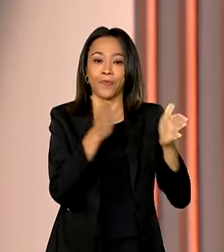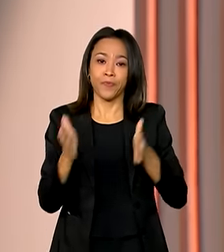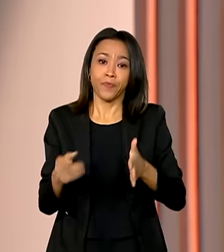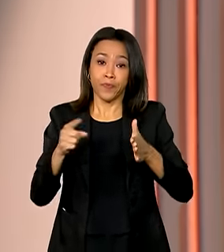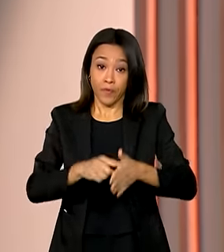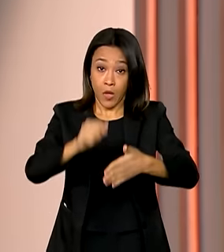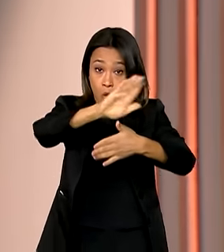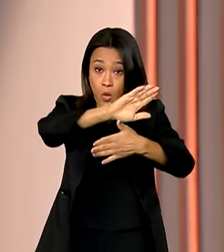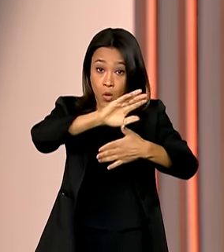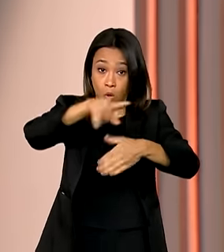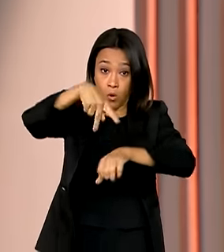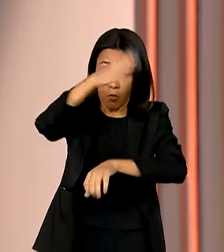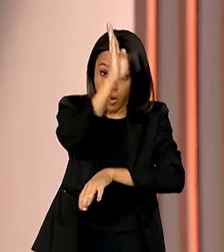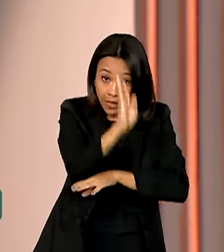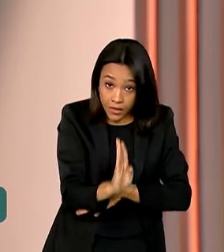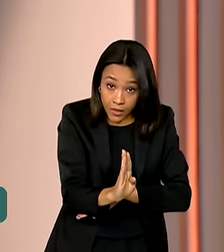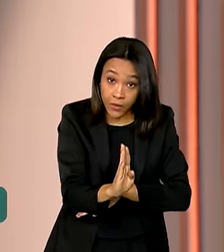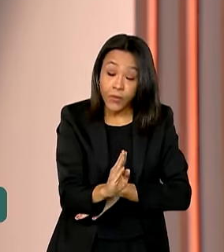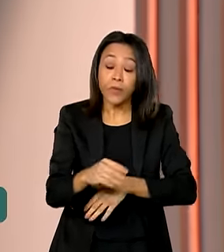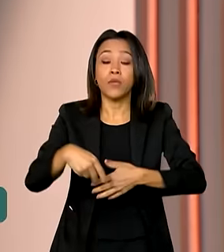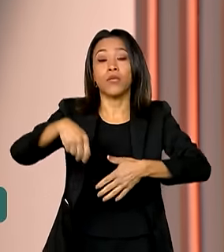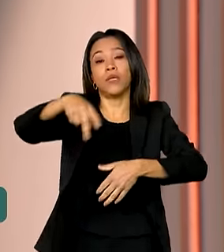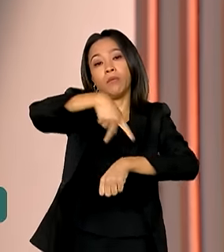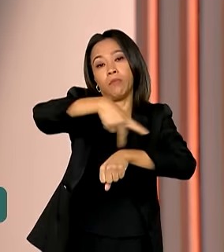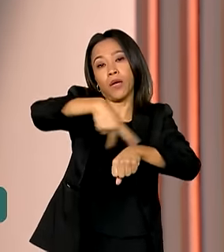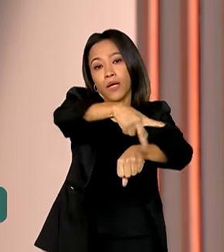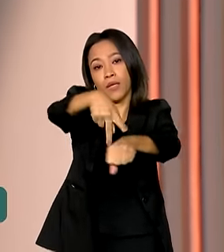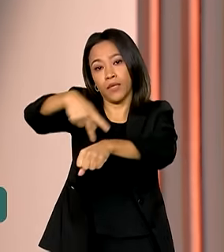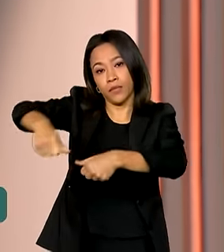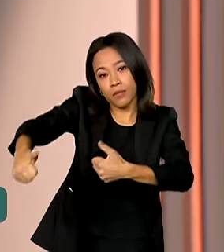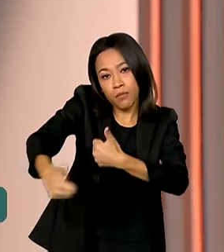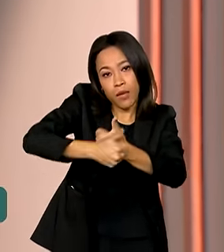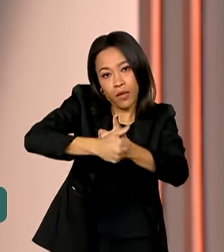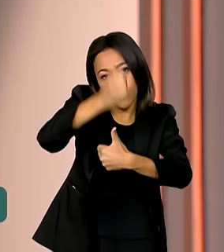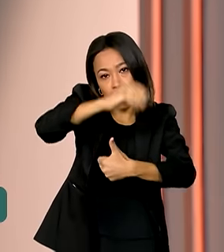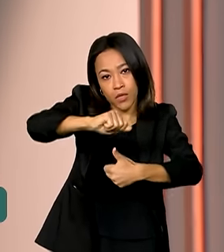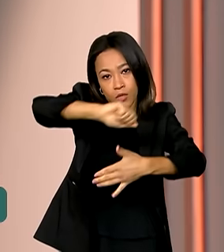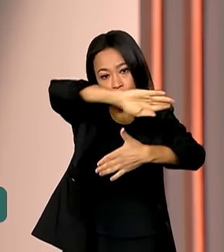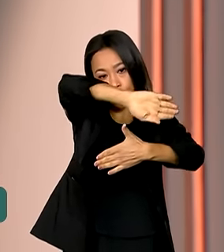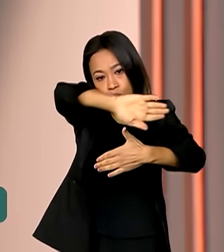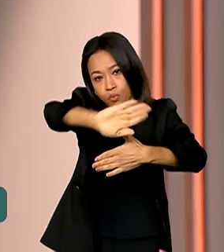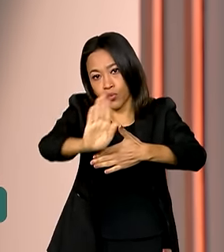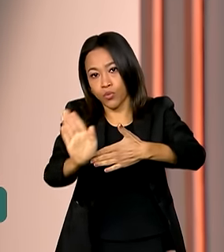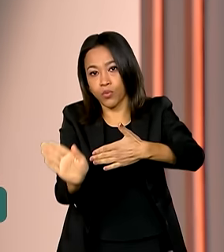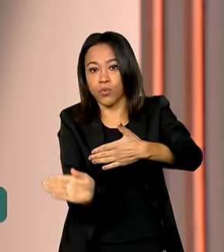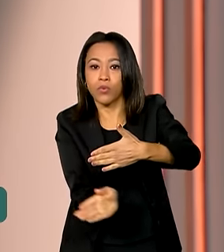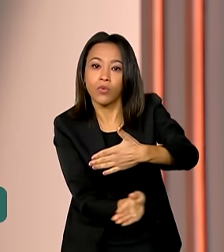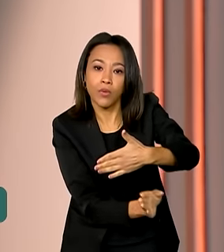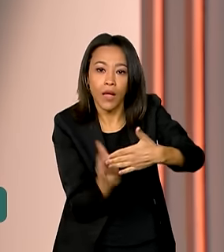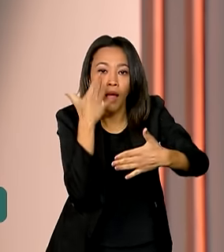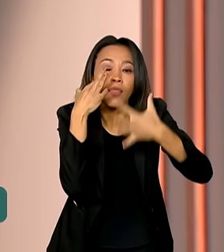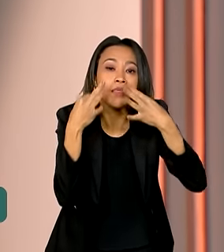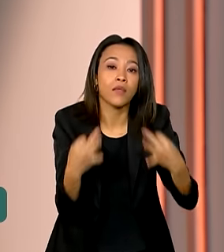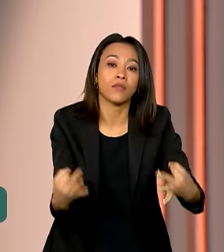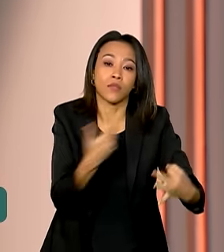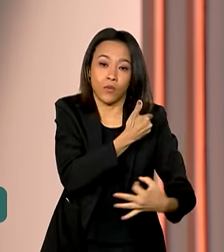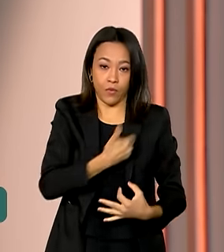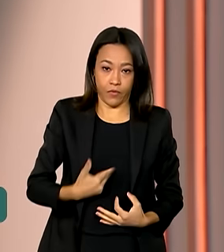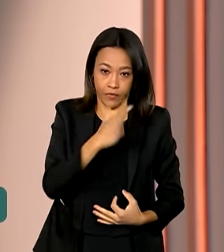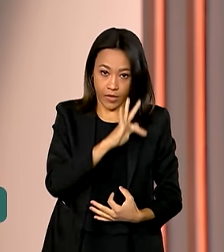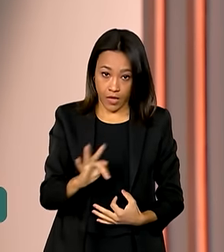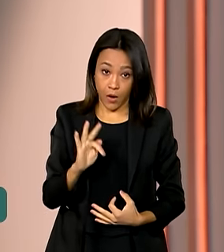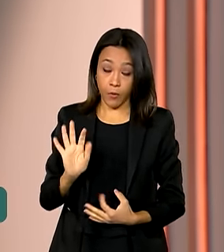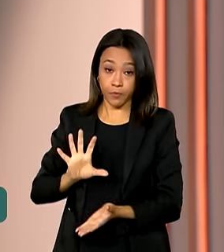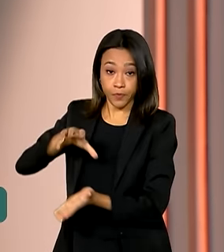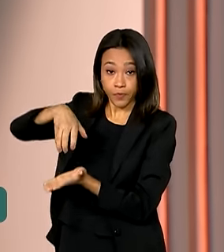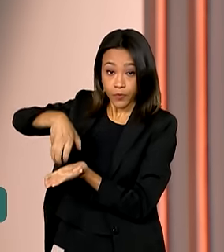entre o Brasil e os países vizinhos e da costa brasileira são motivos de atenção para o governo federal. O Gabinete de Segurança